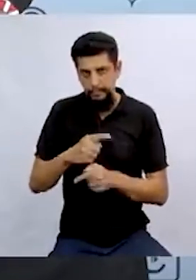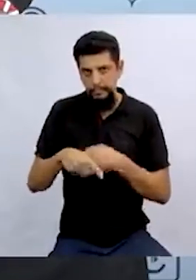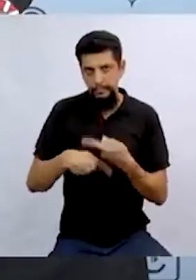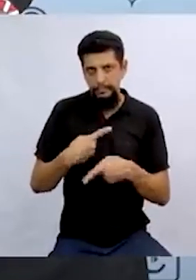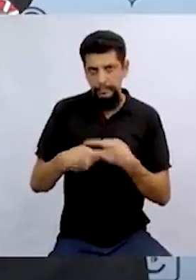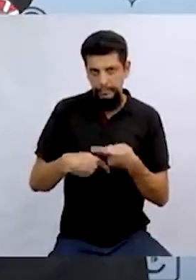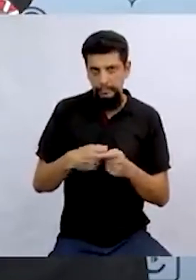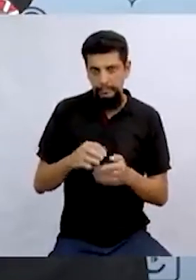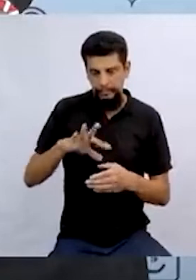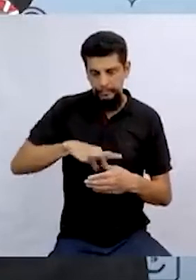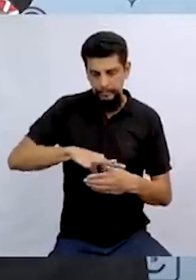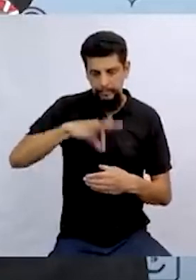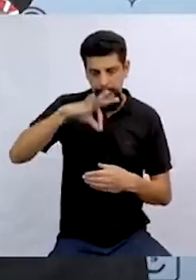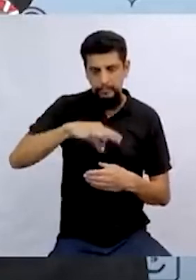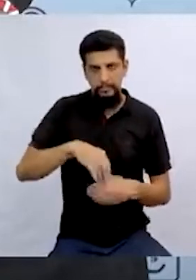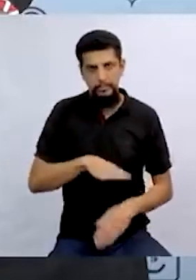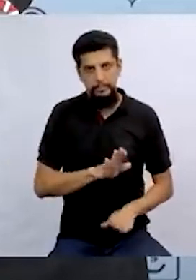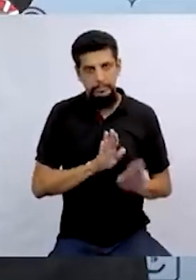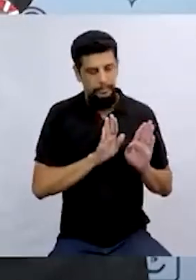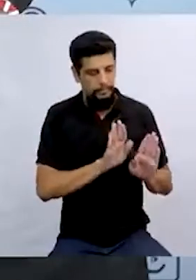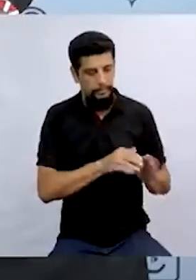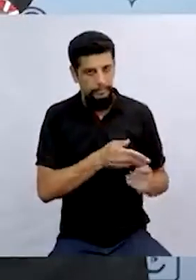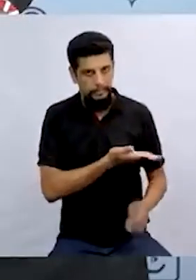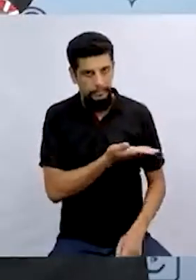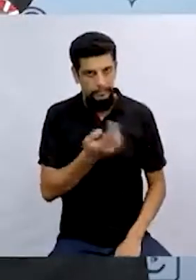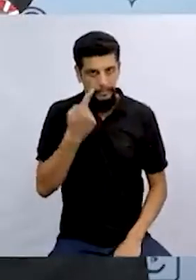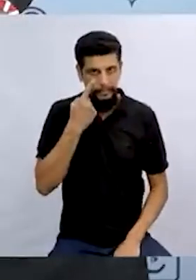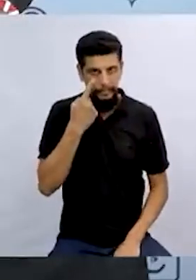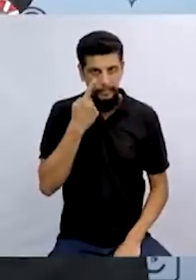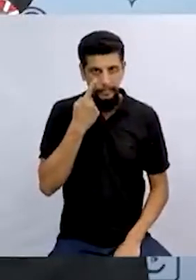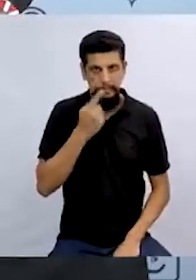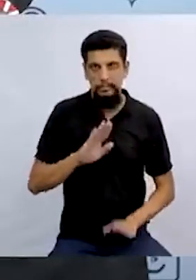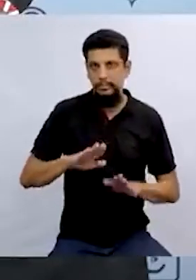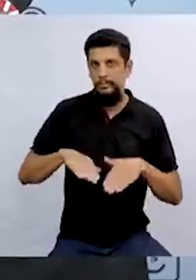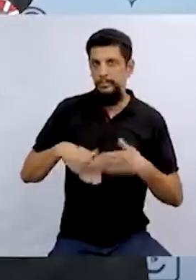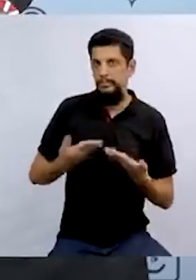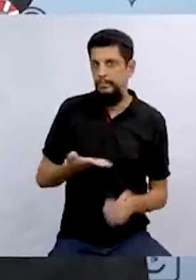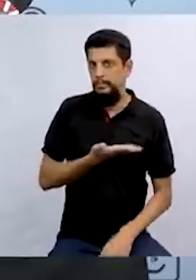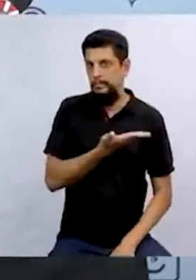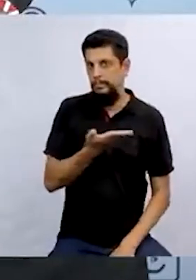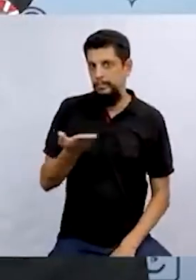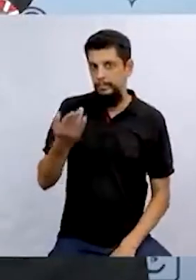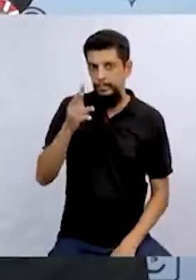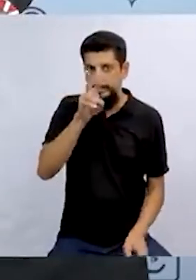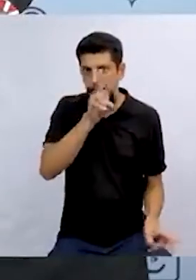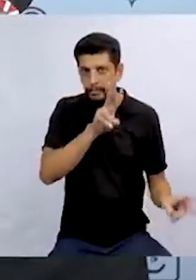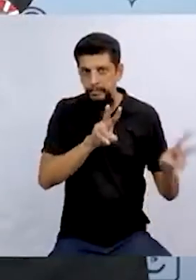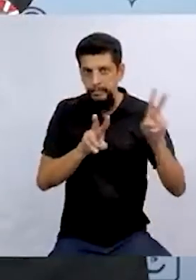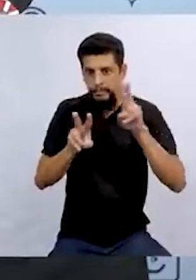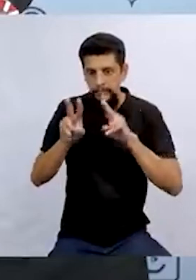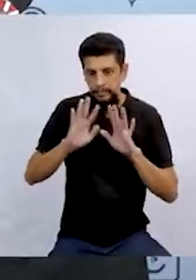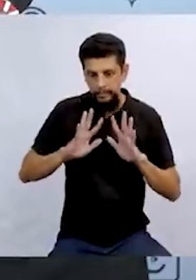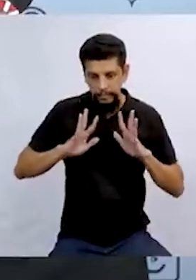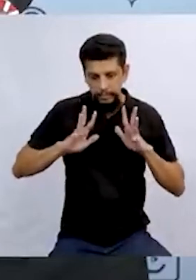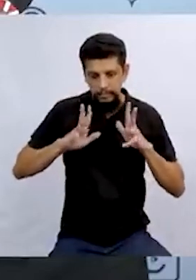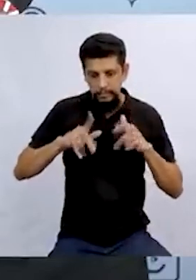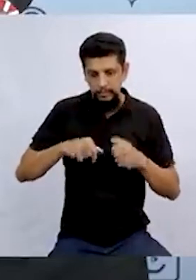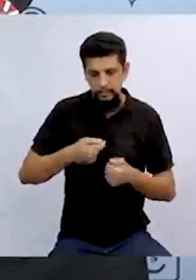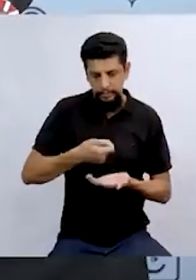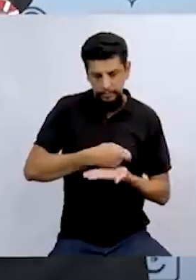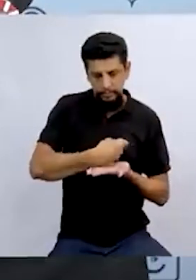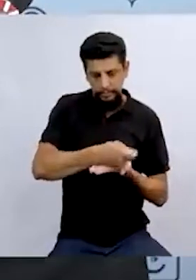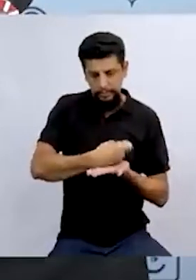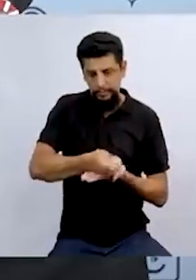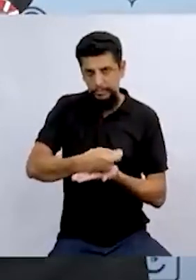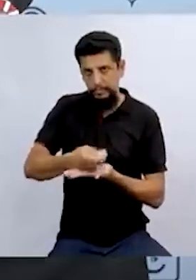Assim que eu sortear, eu vou deixar ela ali pra você ver. E aí você vai ter que olhar pra todas as